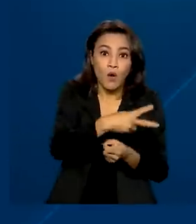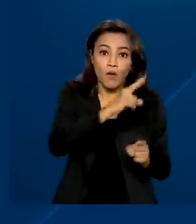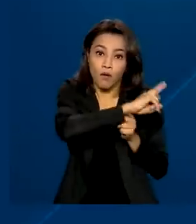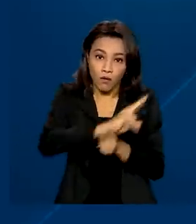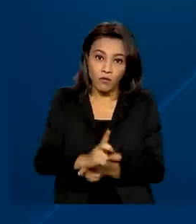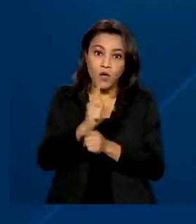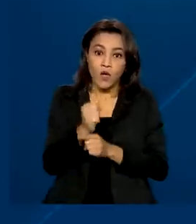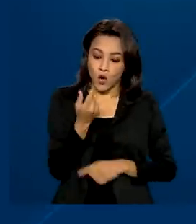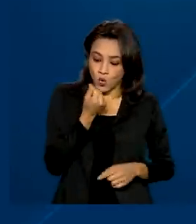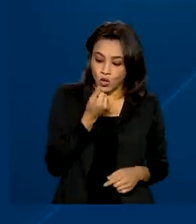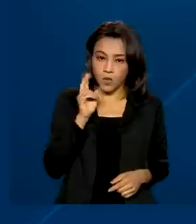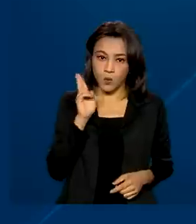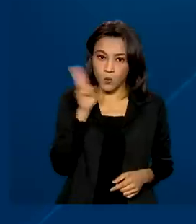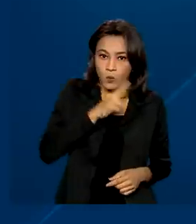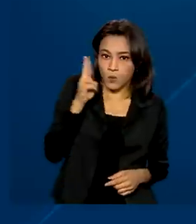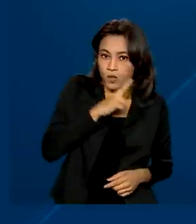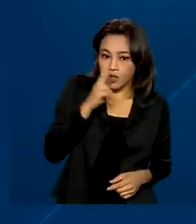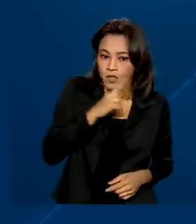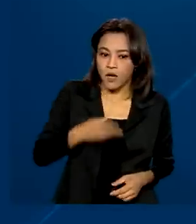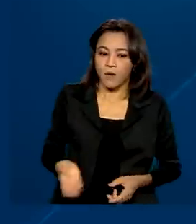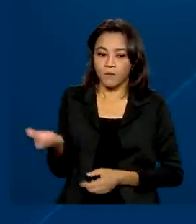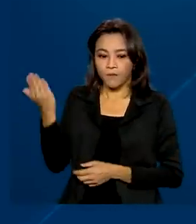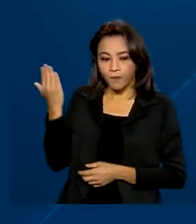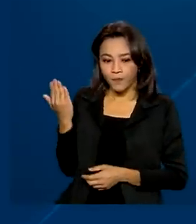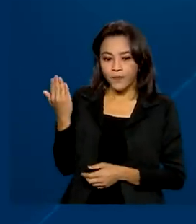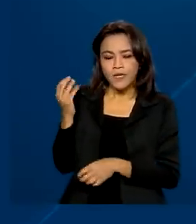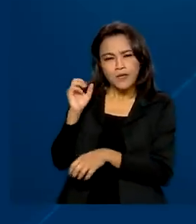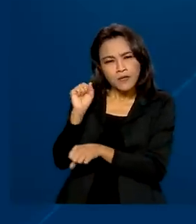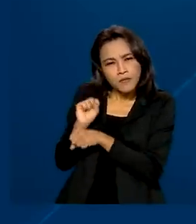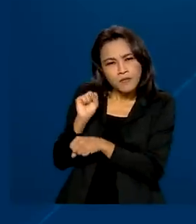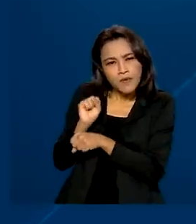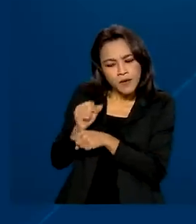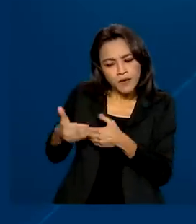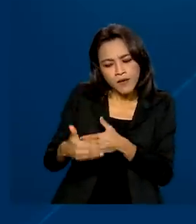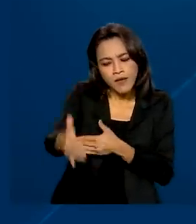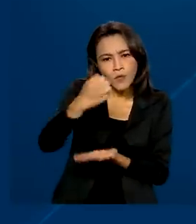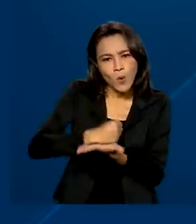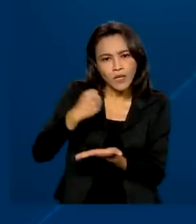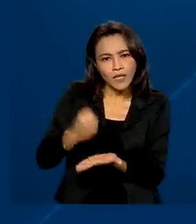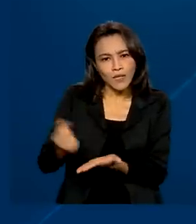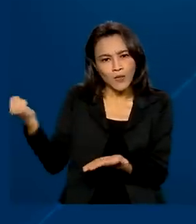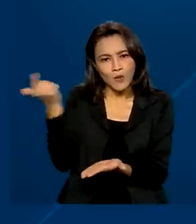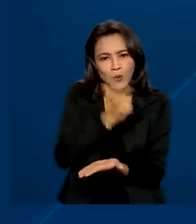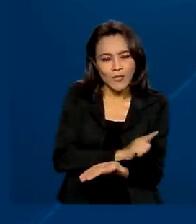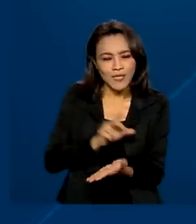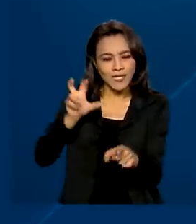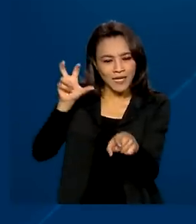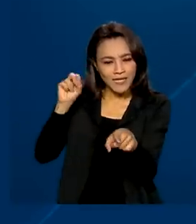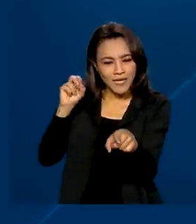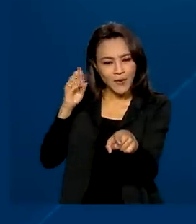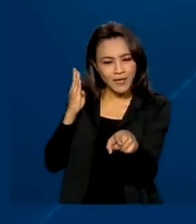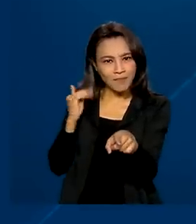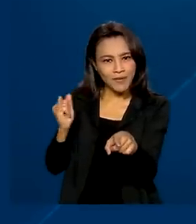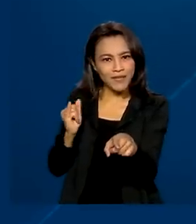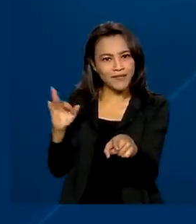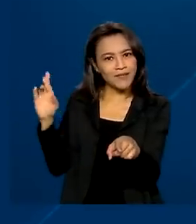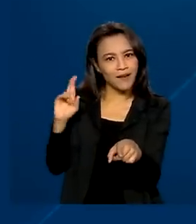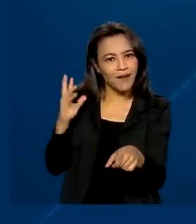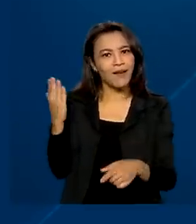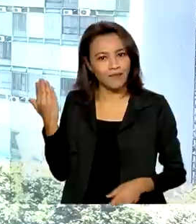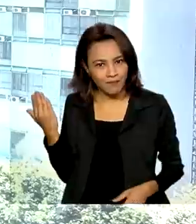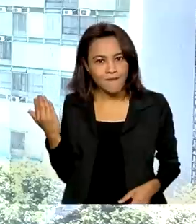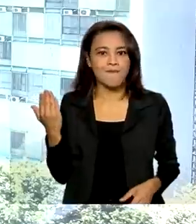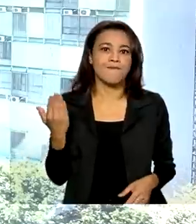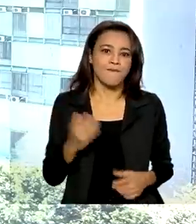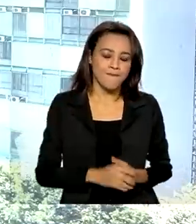emergenciais. A expectativa é de que as contratações atinjam cerca de 50 bilhões de reais.